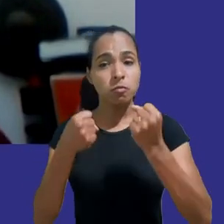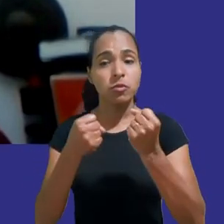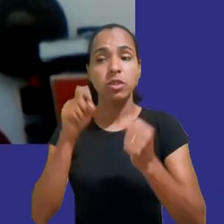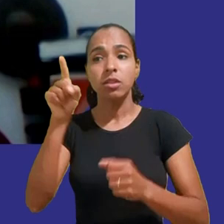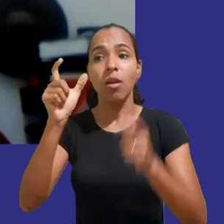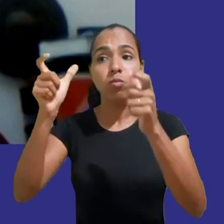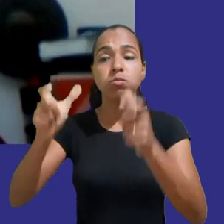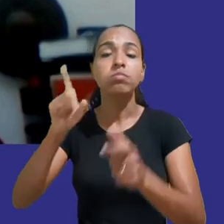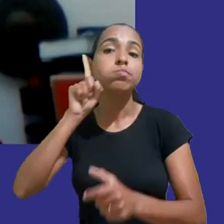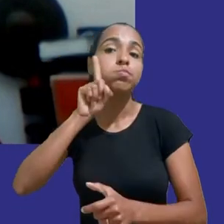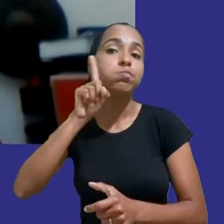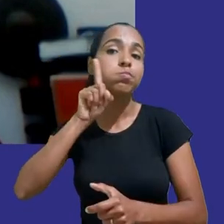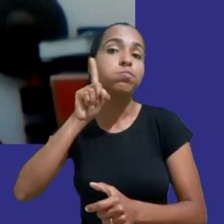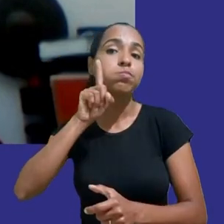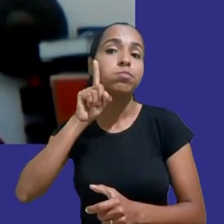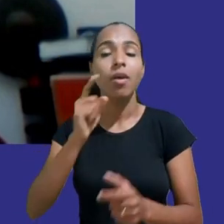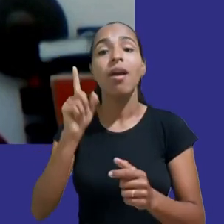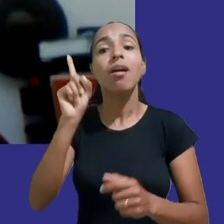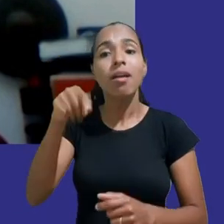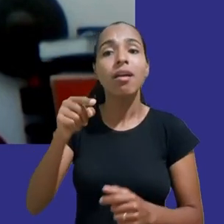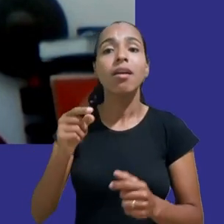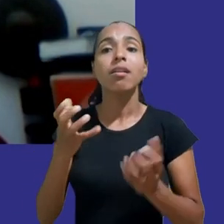mudança nas práticas na economia digital